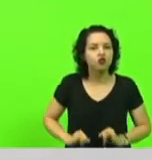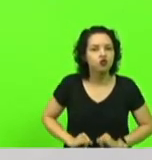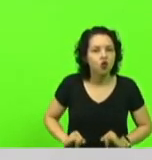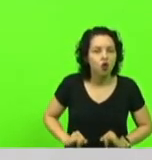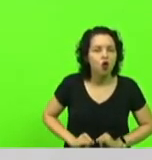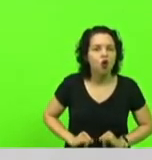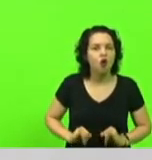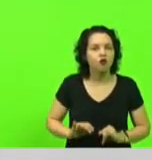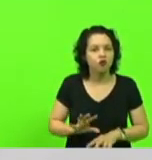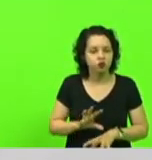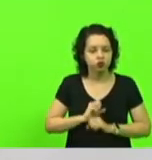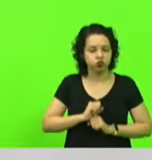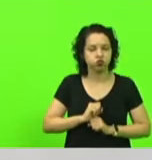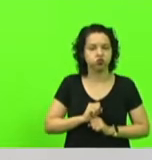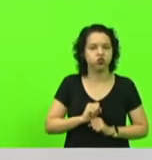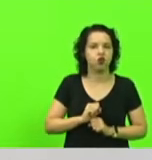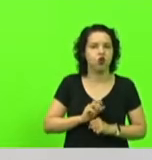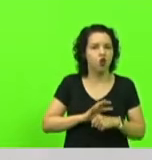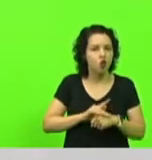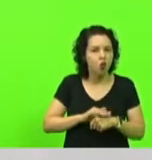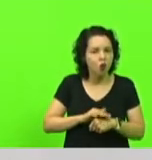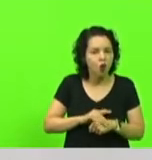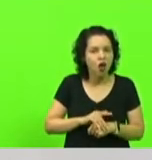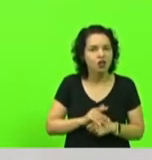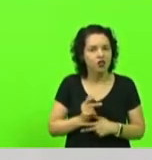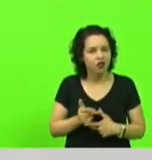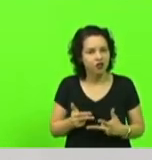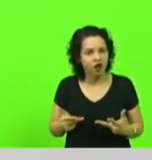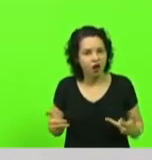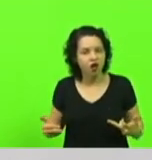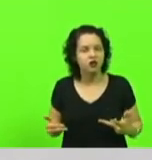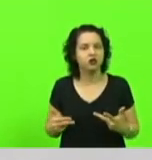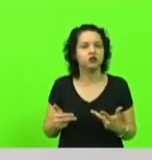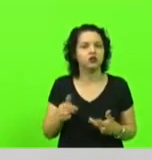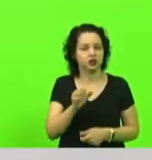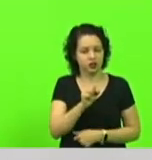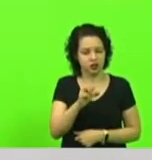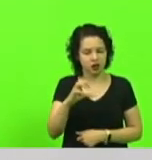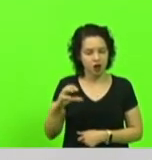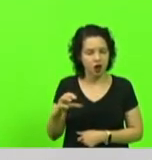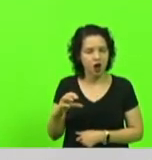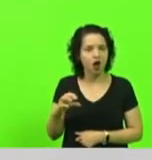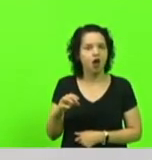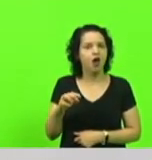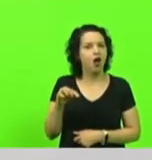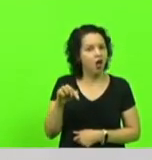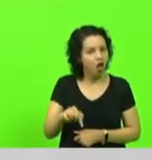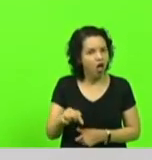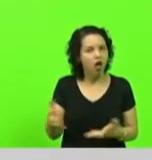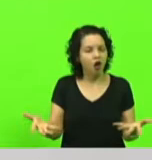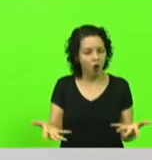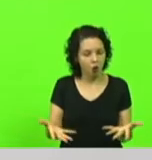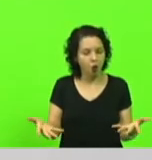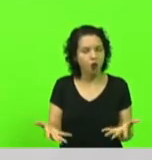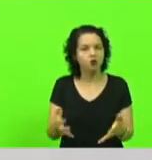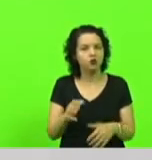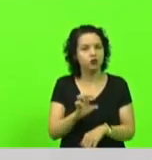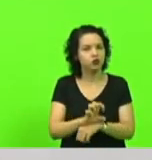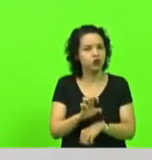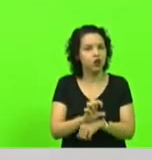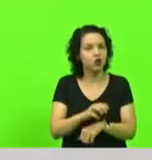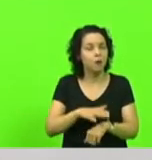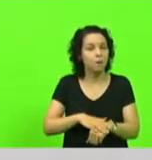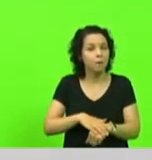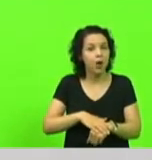brucelose e a tuberculose para que Santa Catarina seja o Estado, está sendo o Estado com o melhor programa